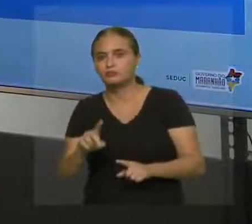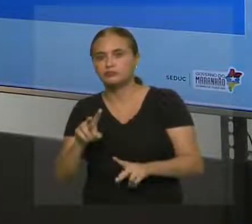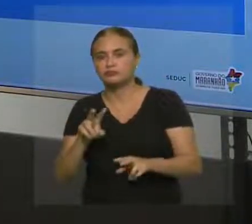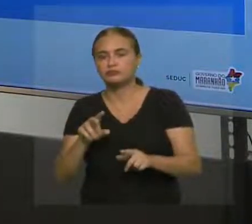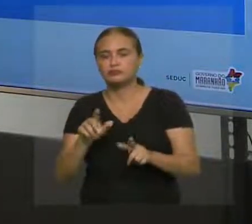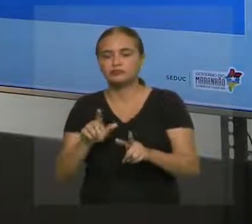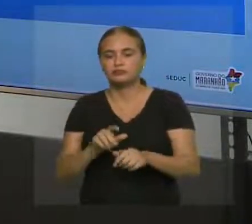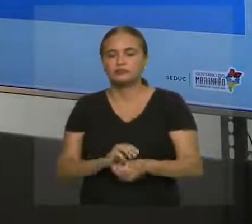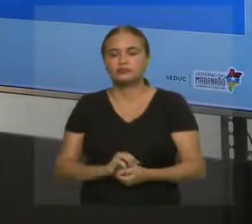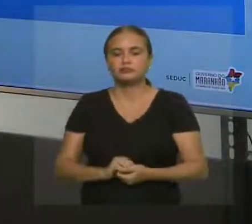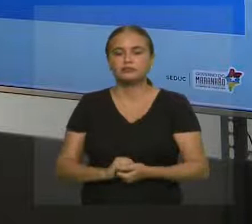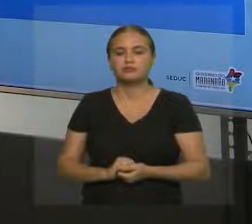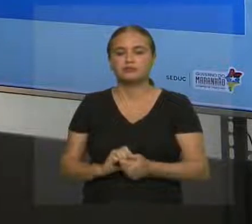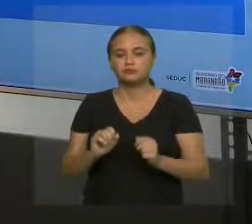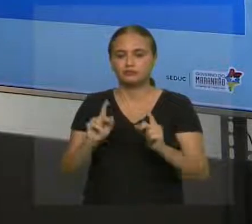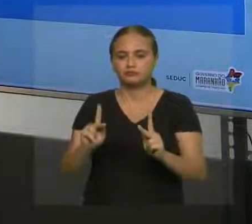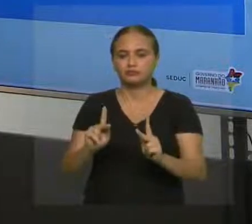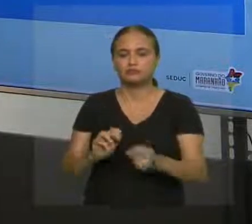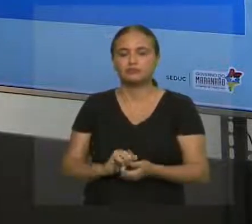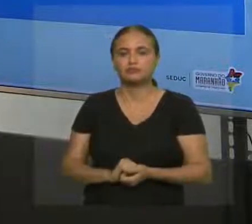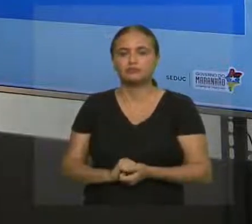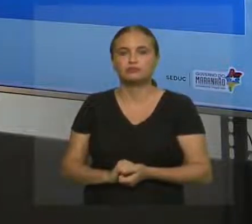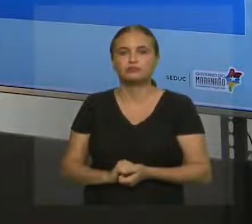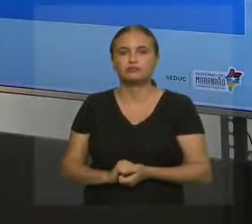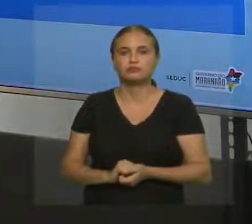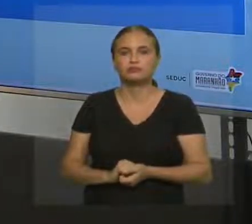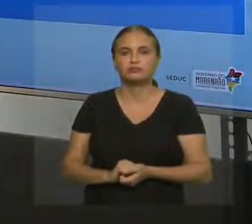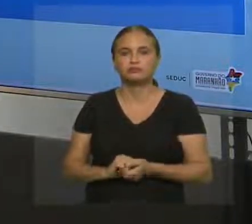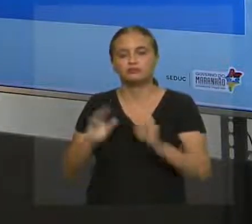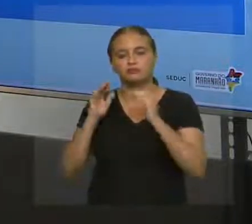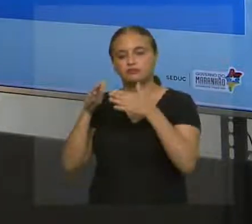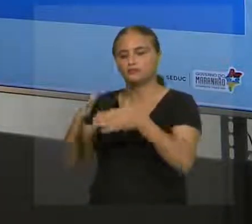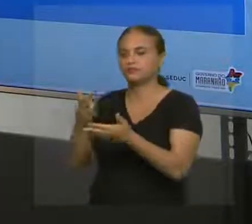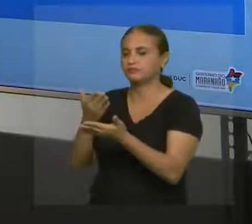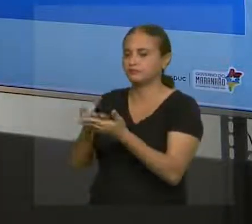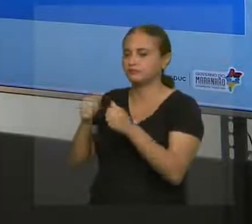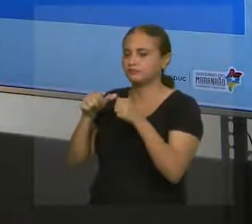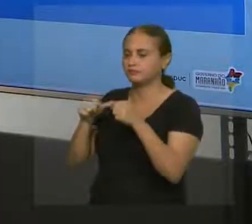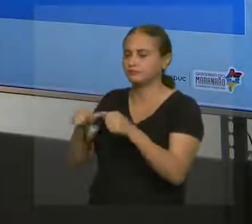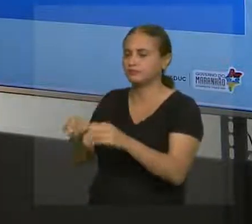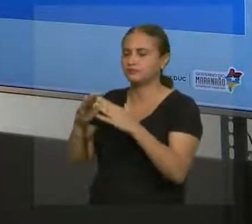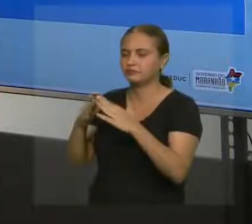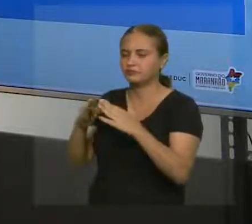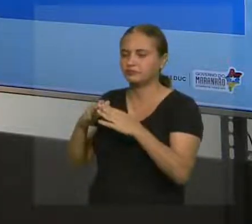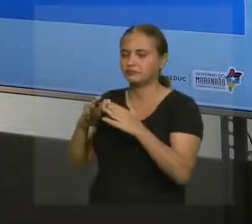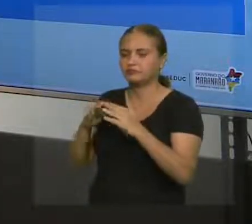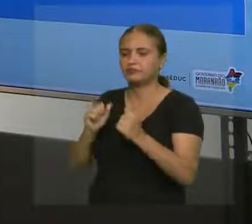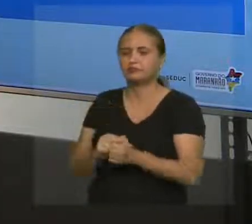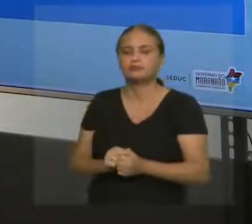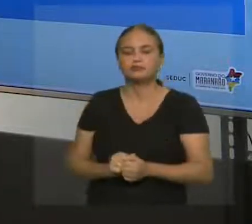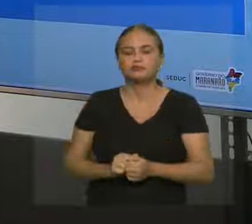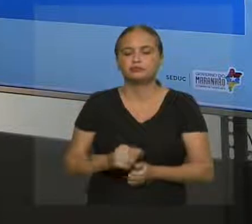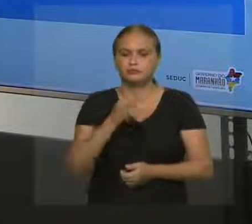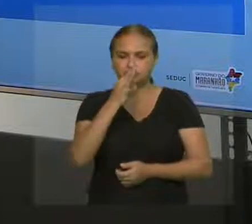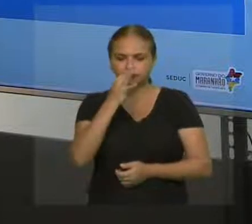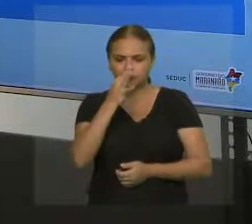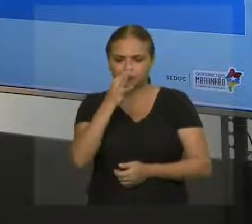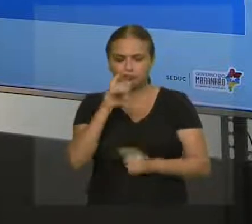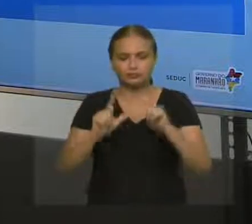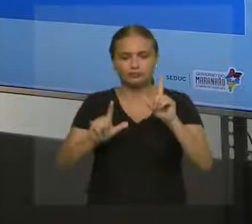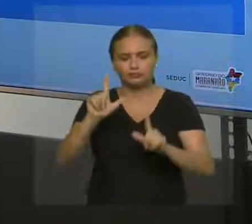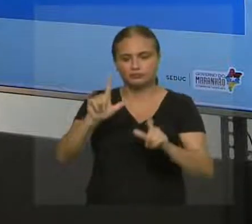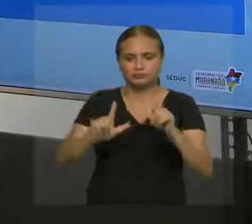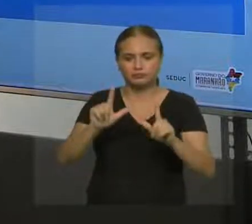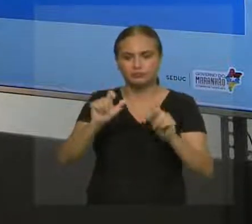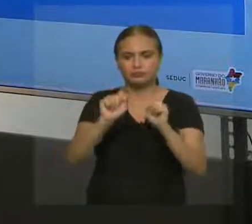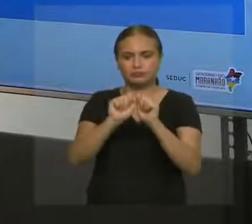valores, ok? Então, foque nos estudos, fique em casa e não esqueça de acompanhar nossas aulas na TV Assembleia